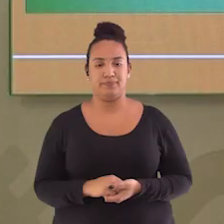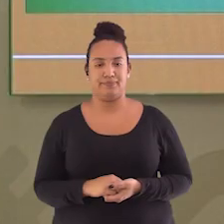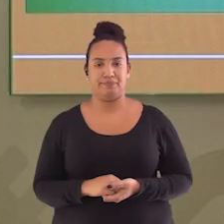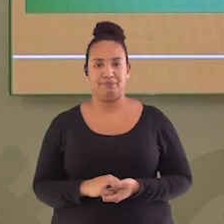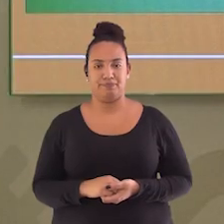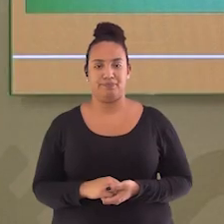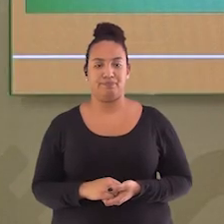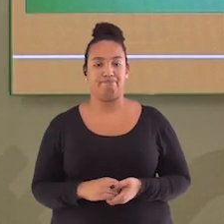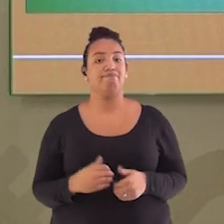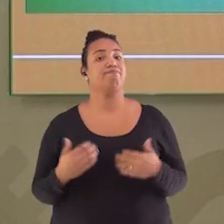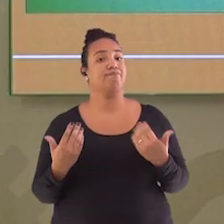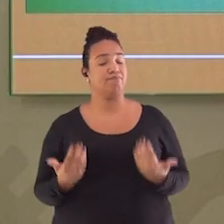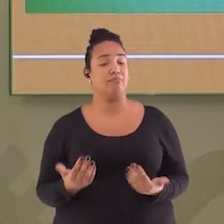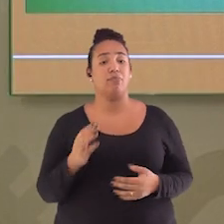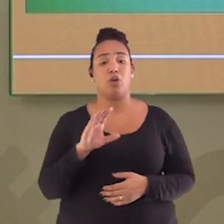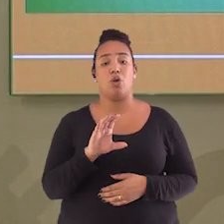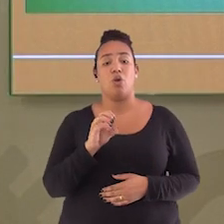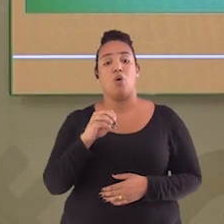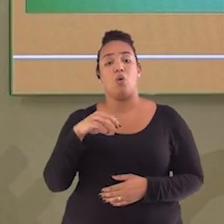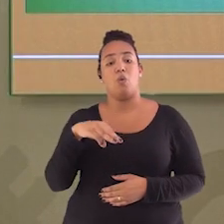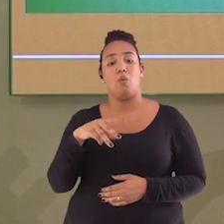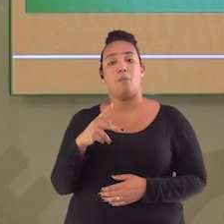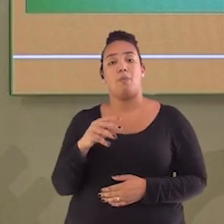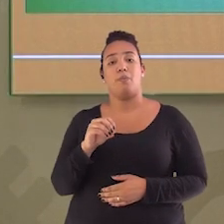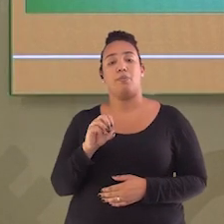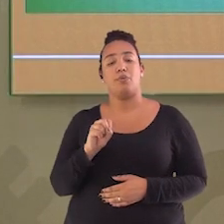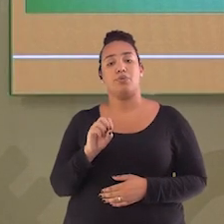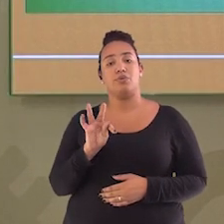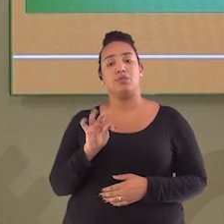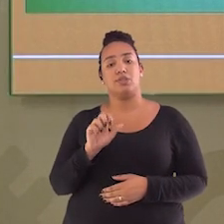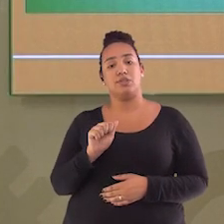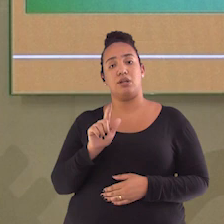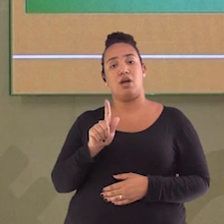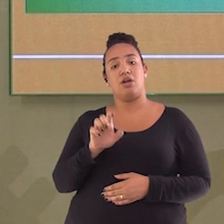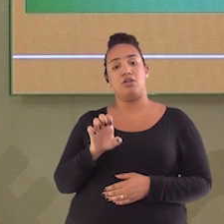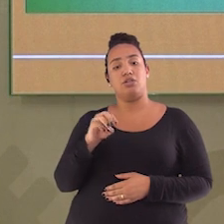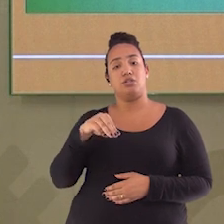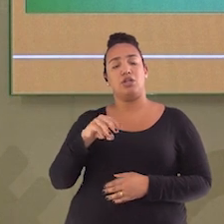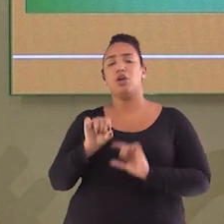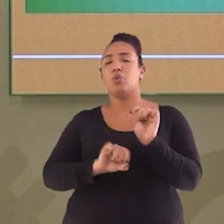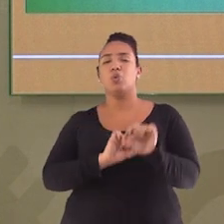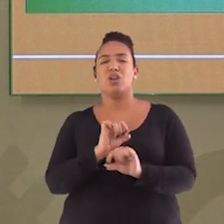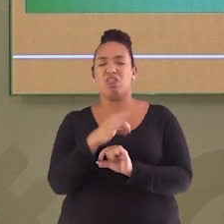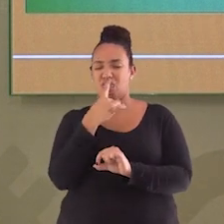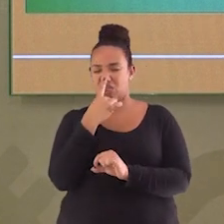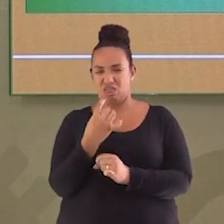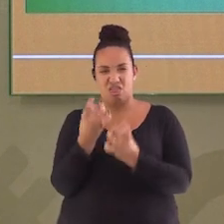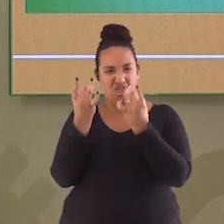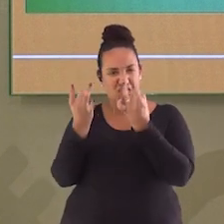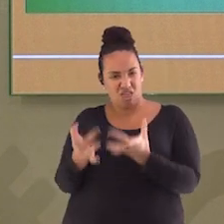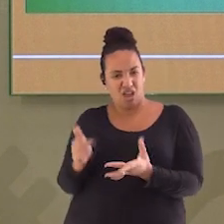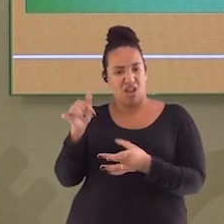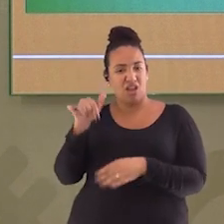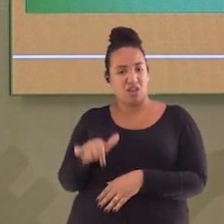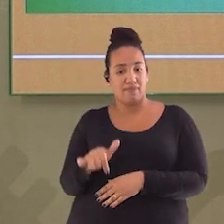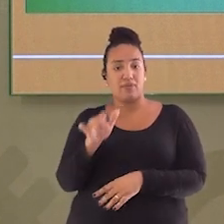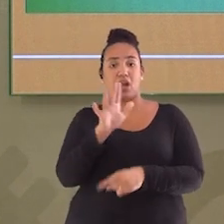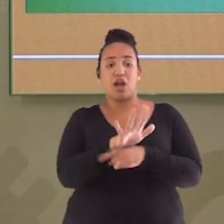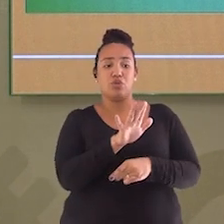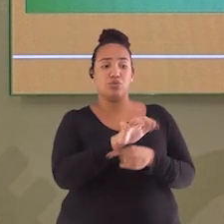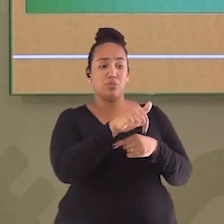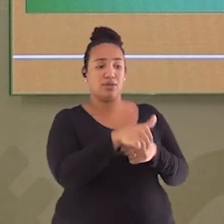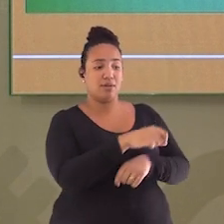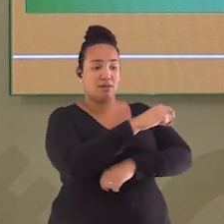Gente, compostagem é um processo utilizado para transformar certos resíduos orgânicos em um adubo natural excelente para o cultivo de